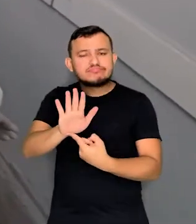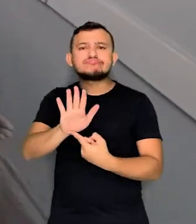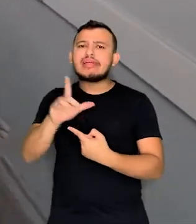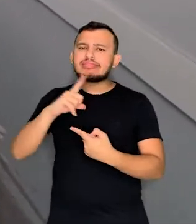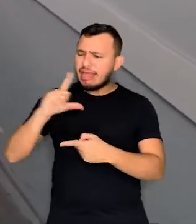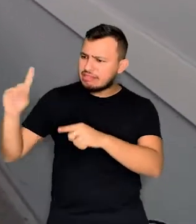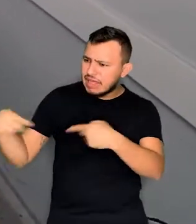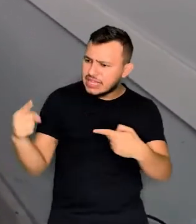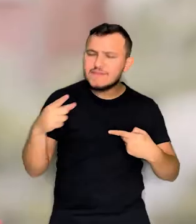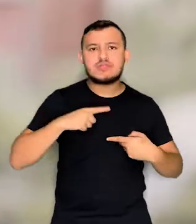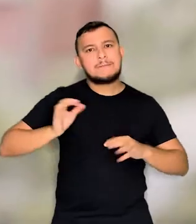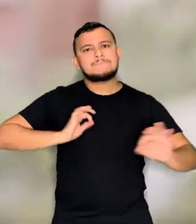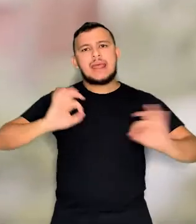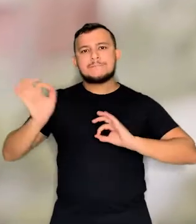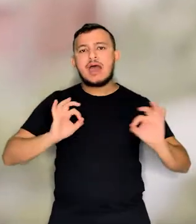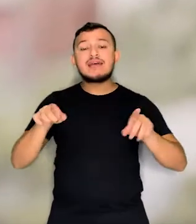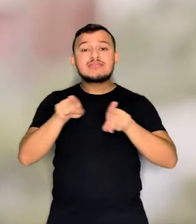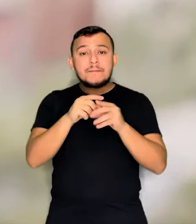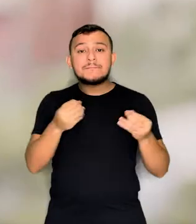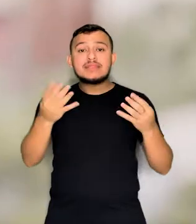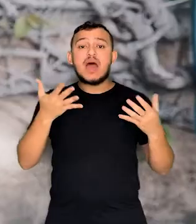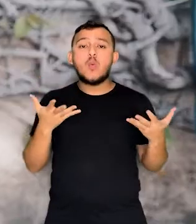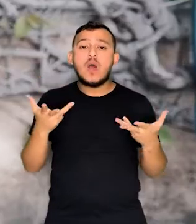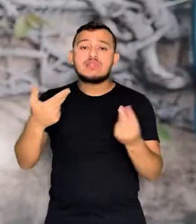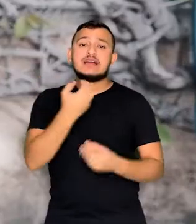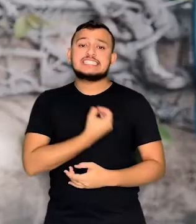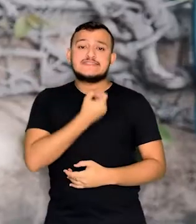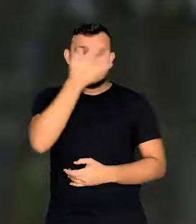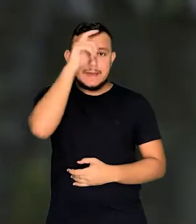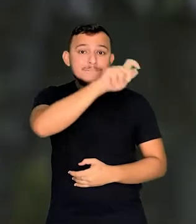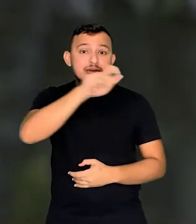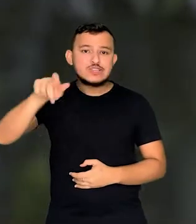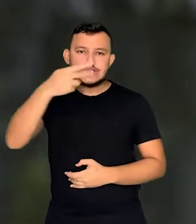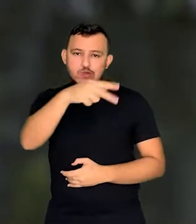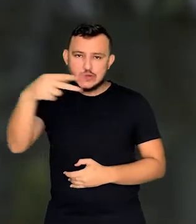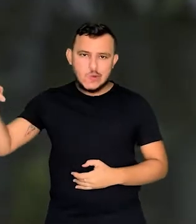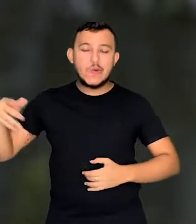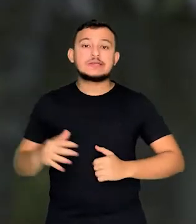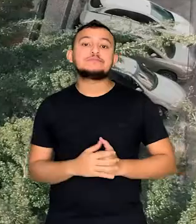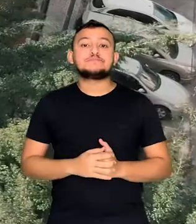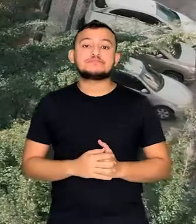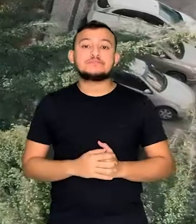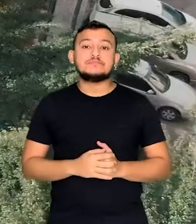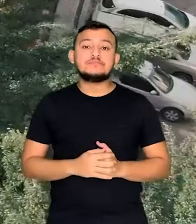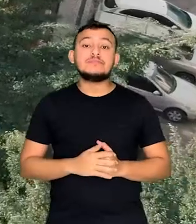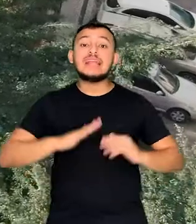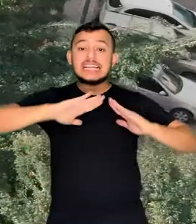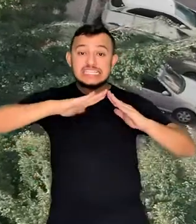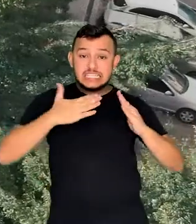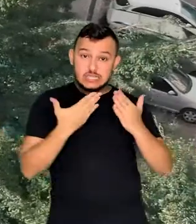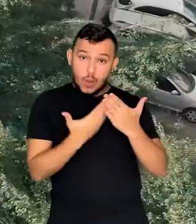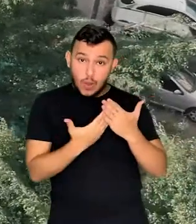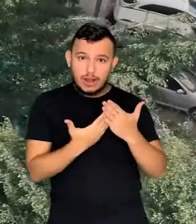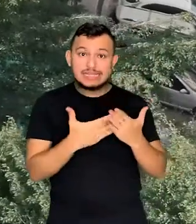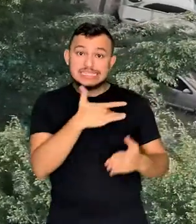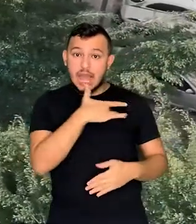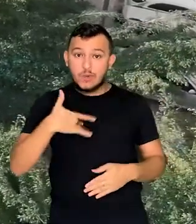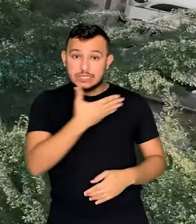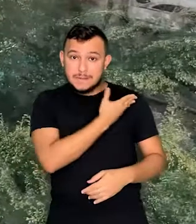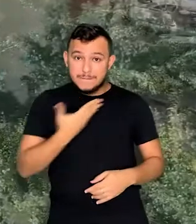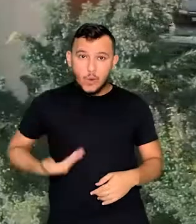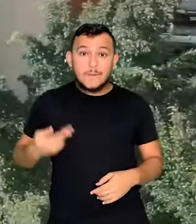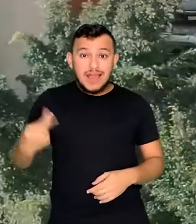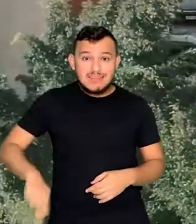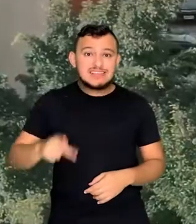para superar os desafios e garantir qualidade de vida para as pessoas. A Escola de Saúde Pública do